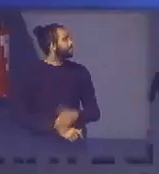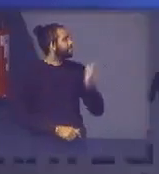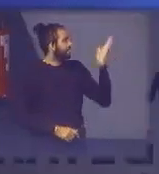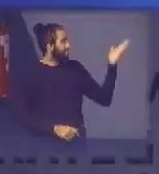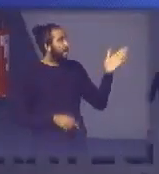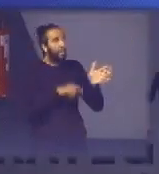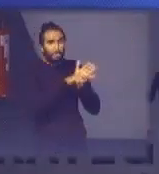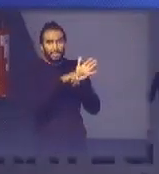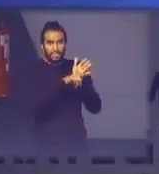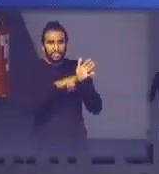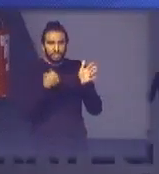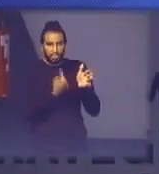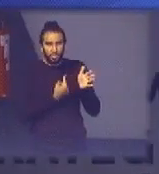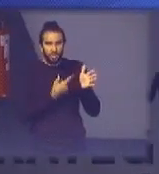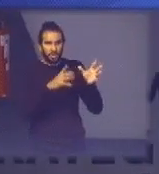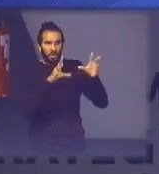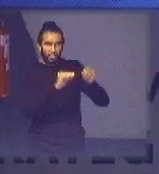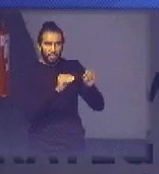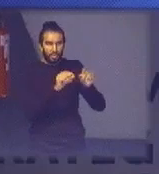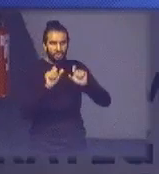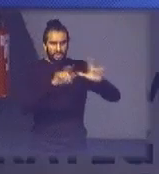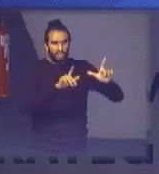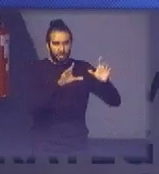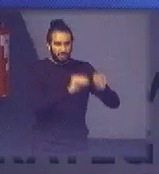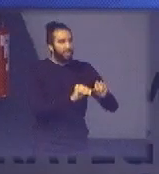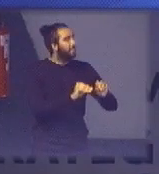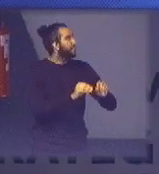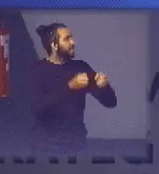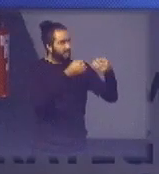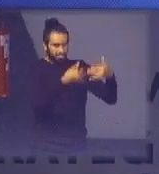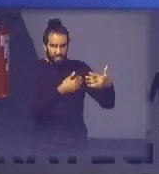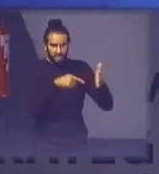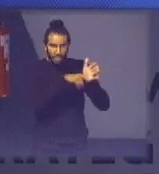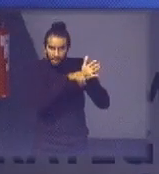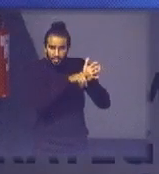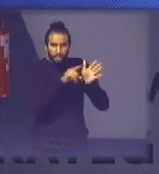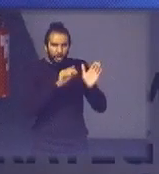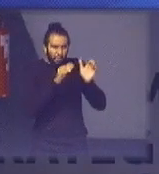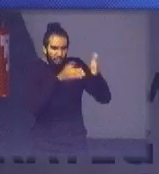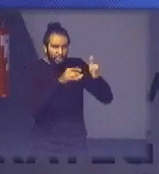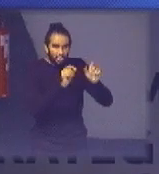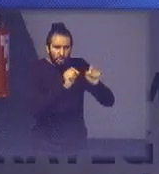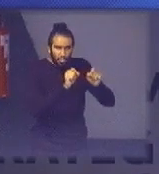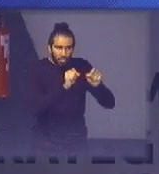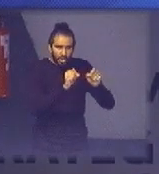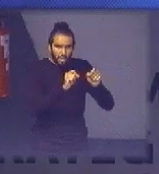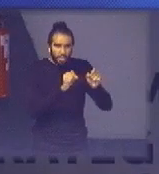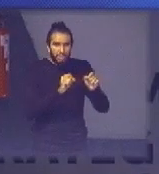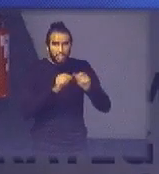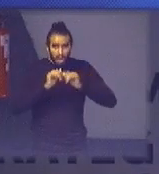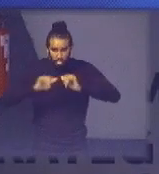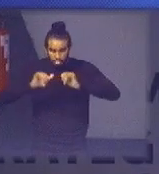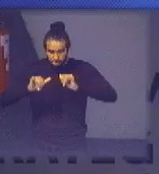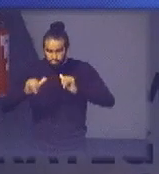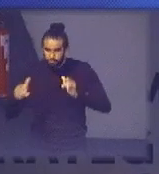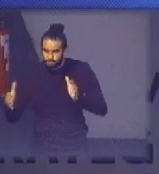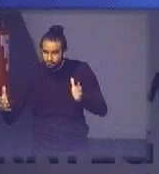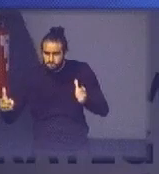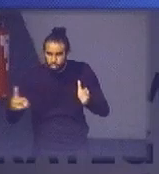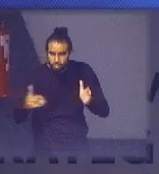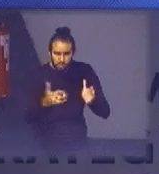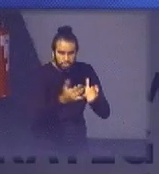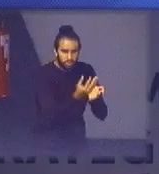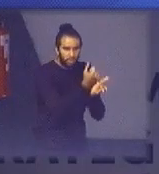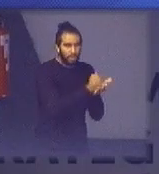pesquisa a gente vai finalizar aqui os últimos slides falando da pesquisa a gente está focando na coleta de dados sem dados a gente não tem a